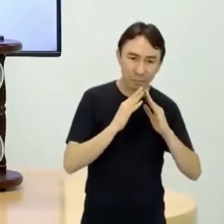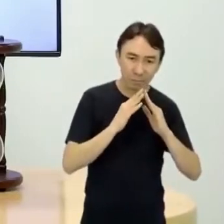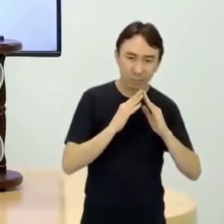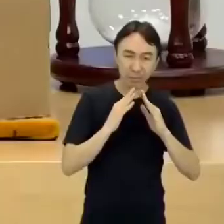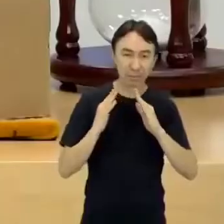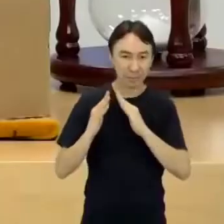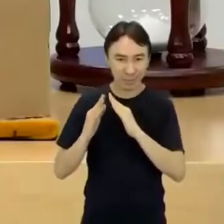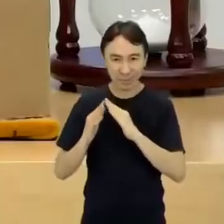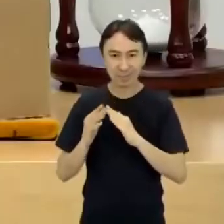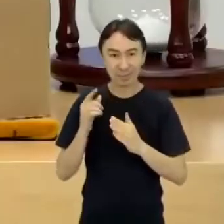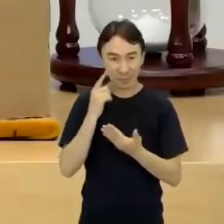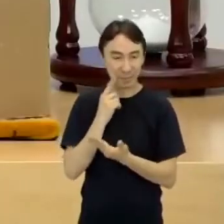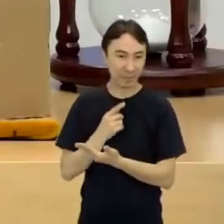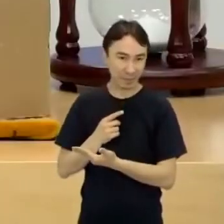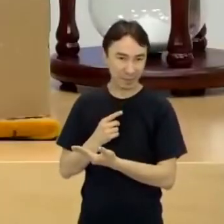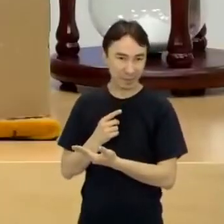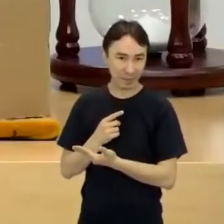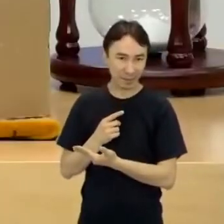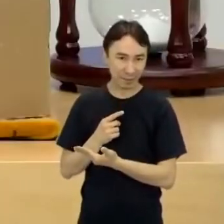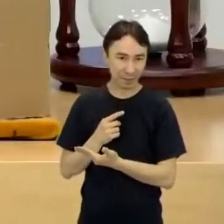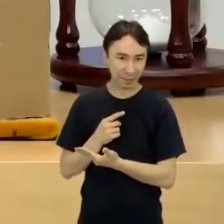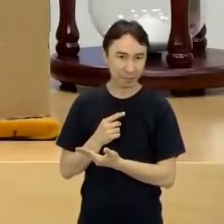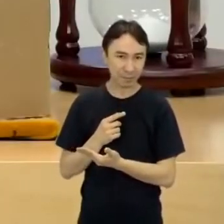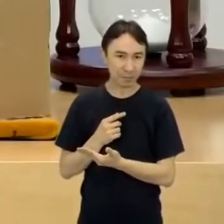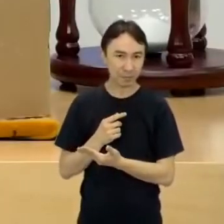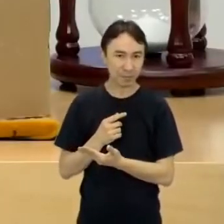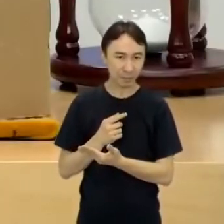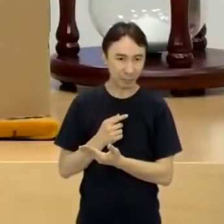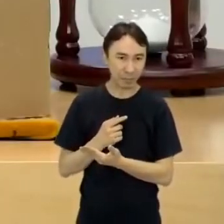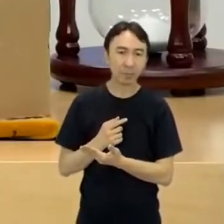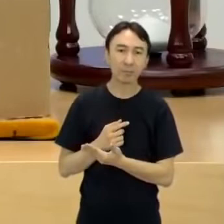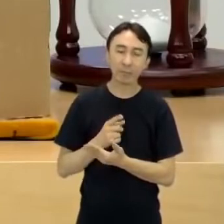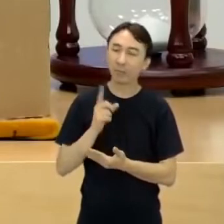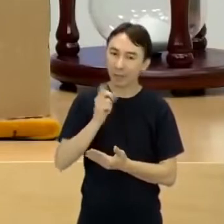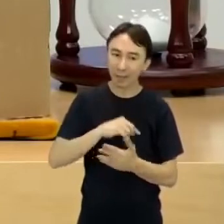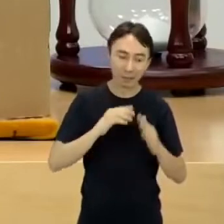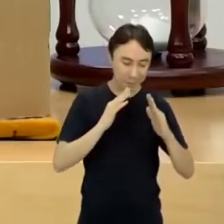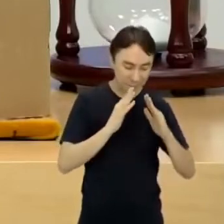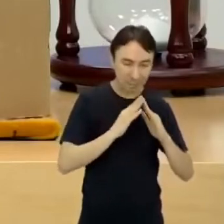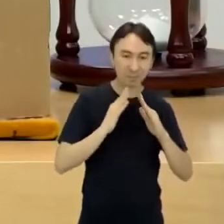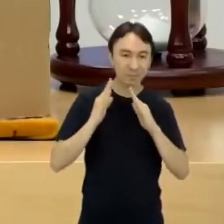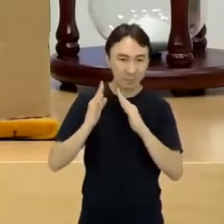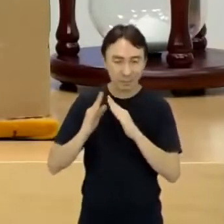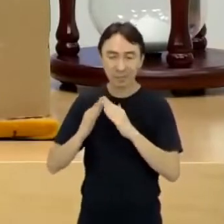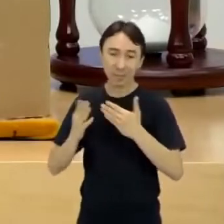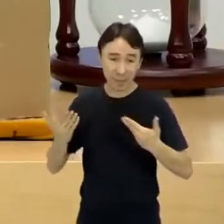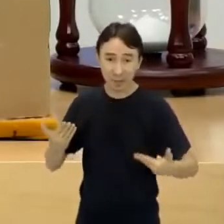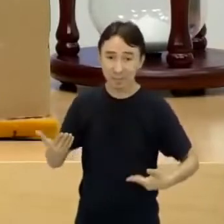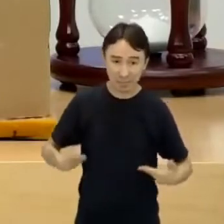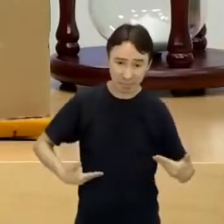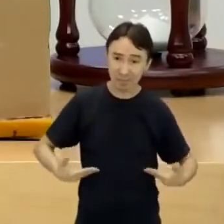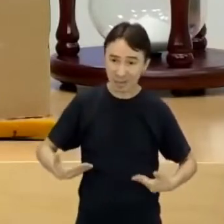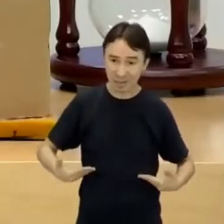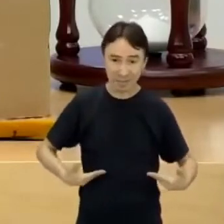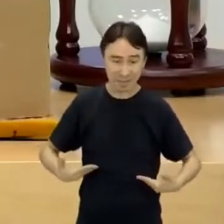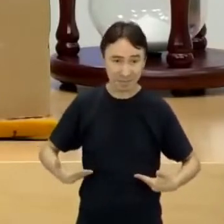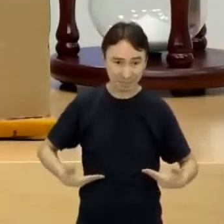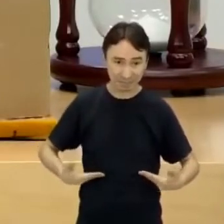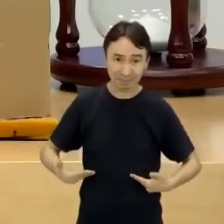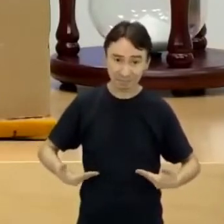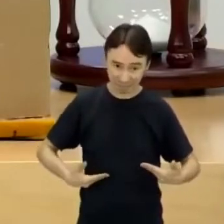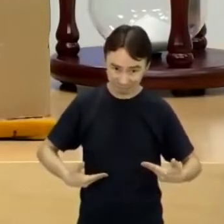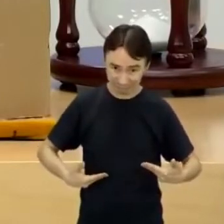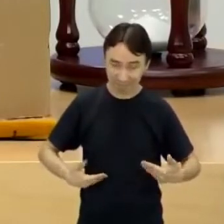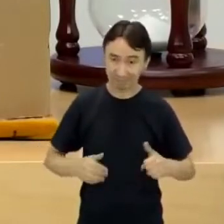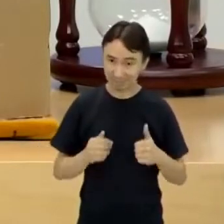pra mim, com todo carinho, ó. Tem as casinhas, que são as casinhas dos servos. Porque os servos, eles moram no feudo, né? E